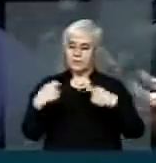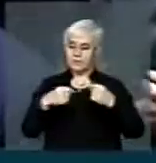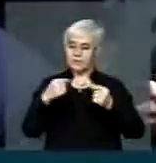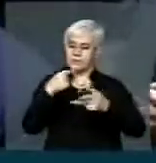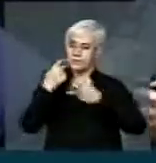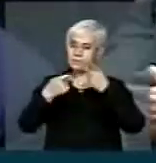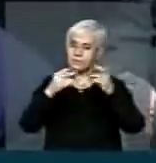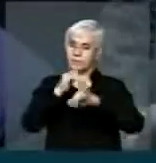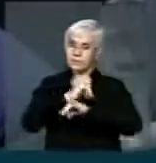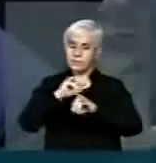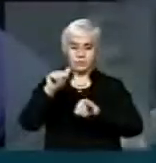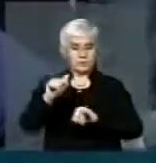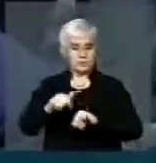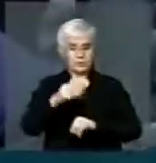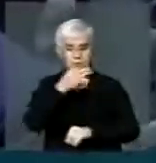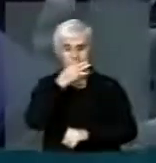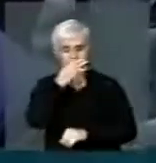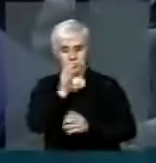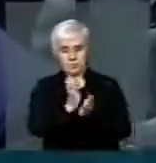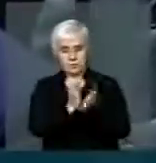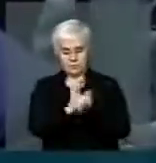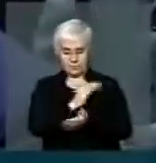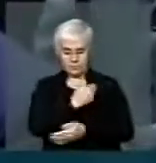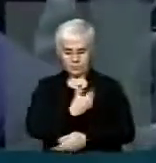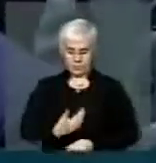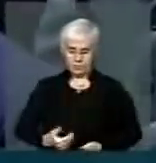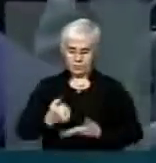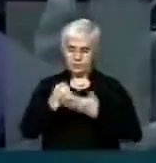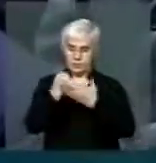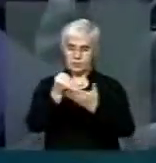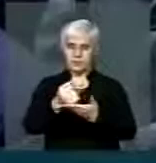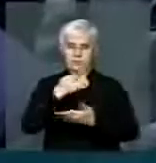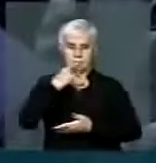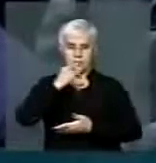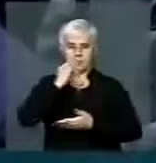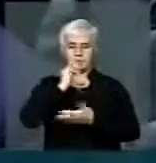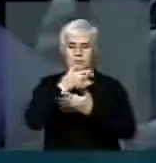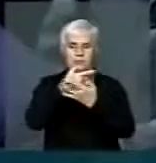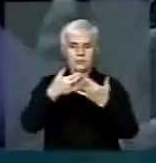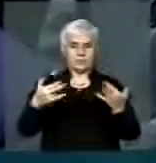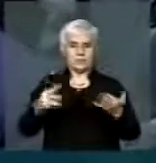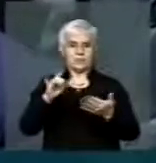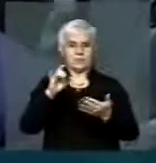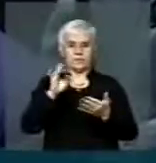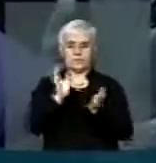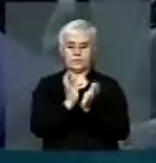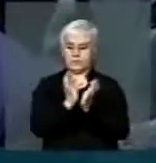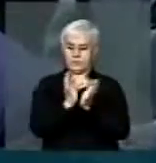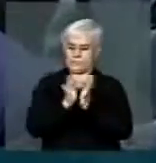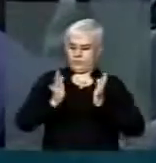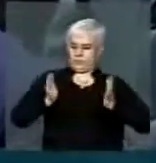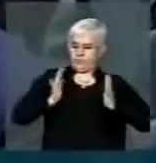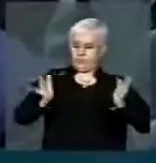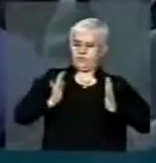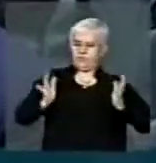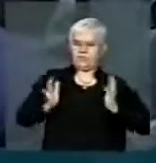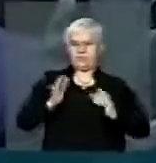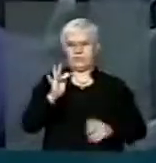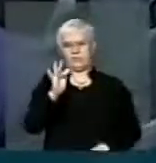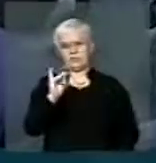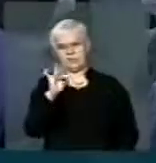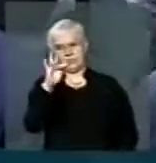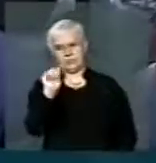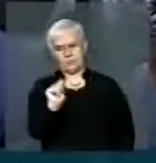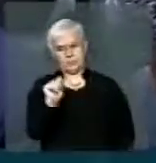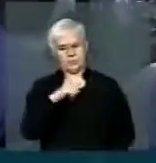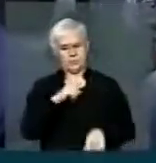destacar aqui a posição do governo a favor da bebida alcoólica é só para a bilionária FIFA. Quando se trata do